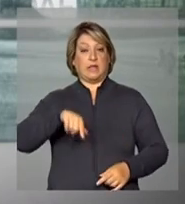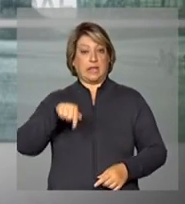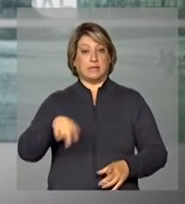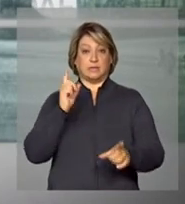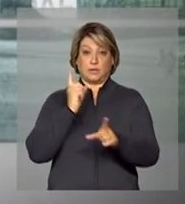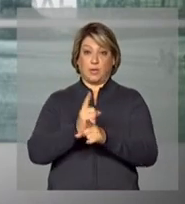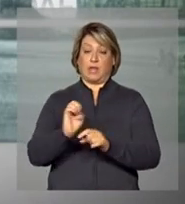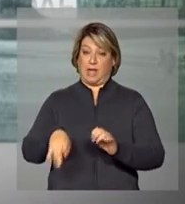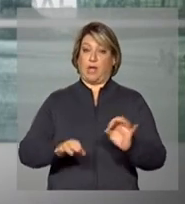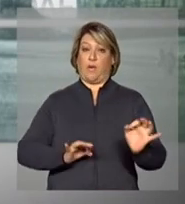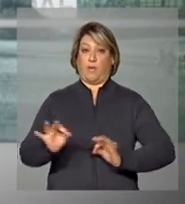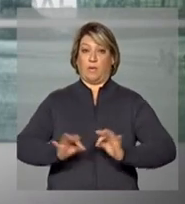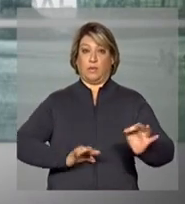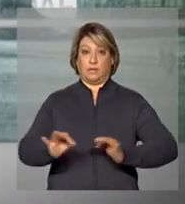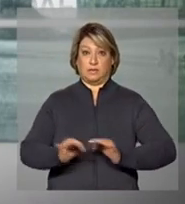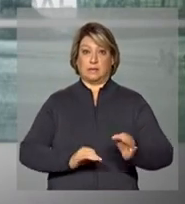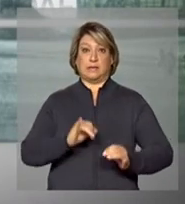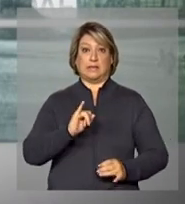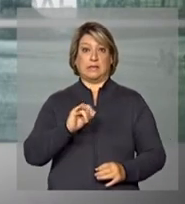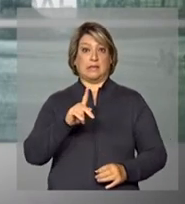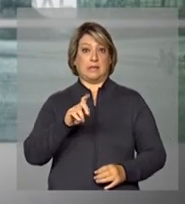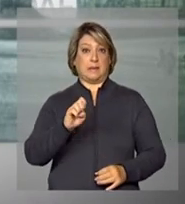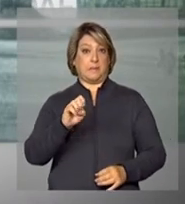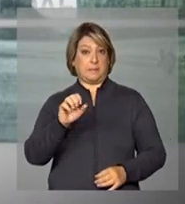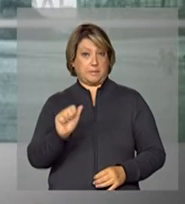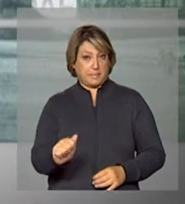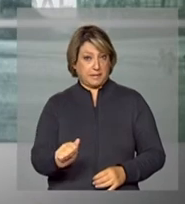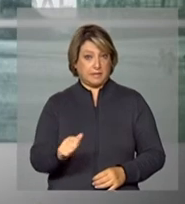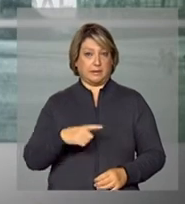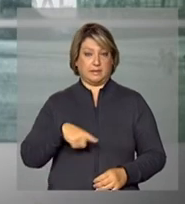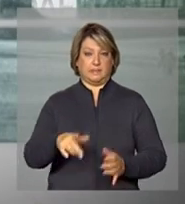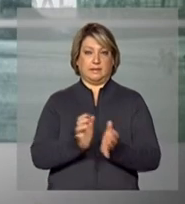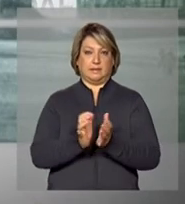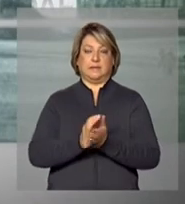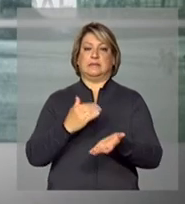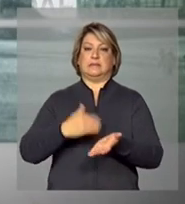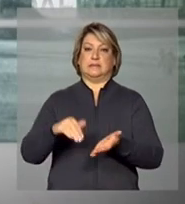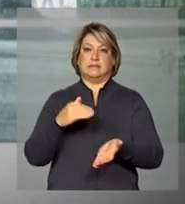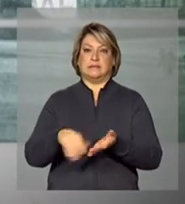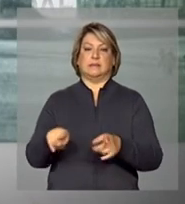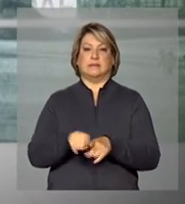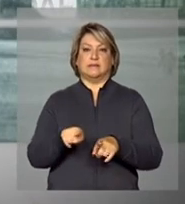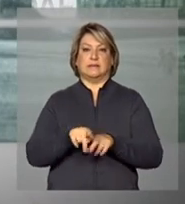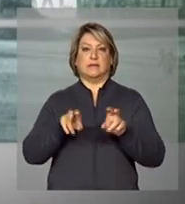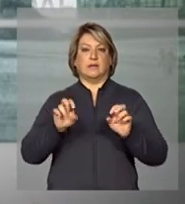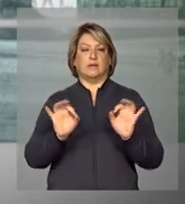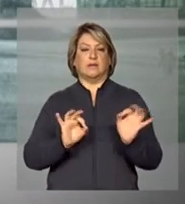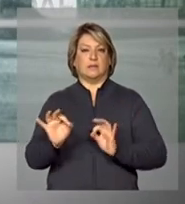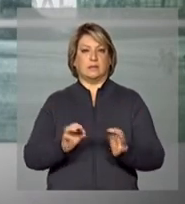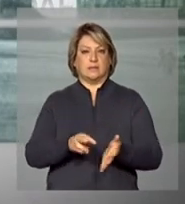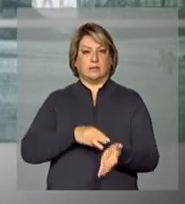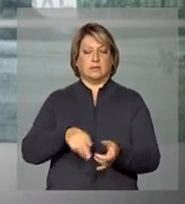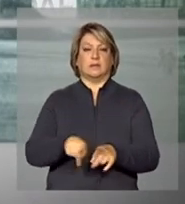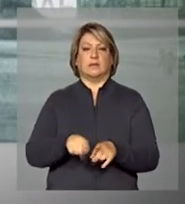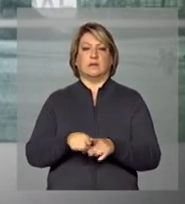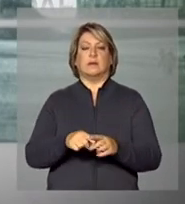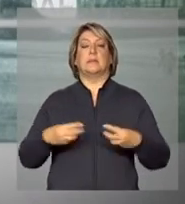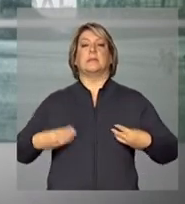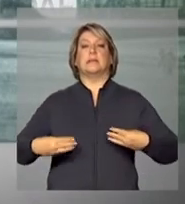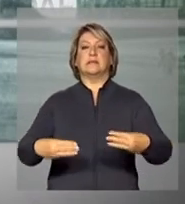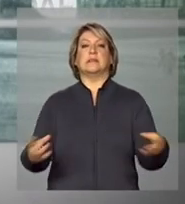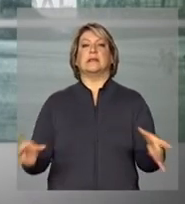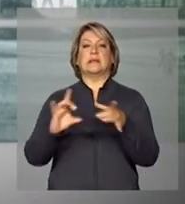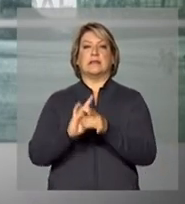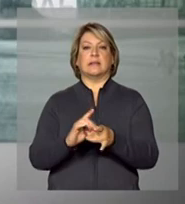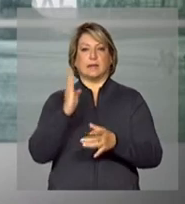O encontro é organizado pelo Instituto de Pesquisa Econômica Aplicada, Secretaria de Assuntos Estratégicos e Ministério da Integração Nacional.